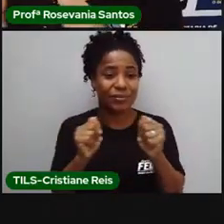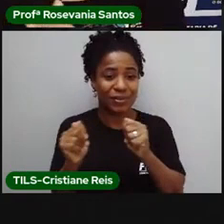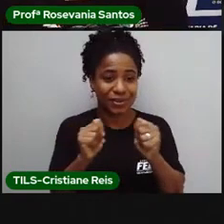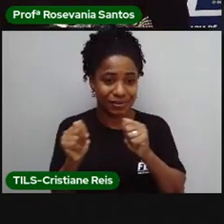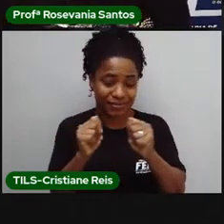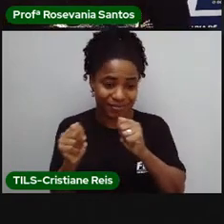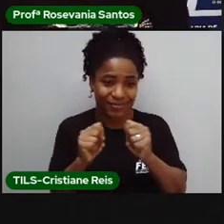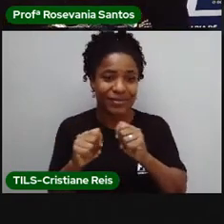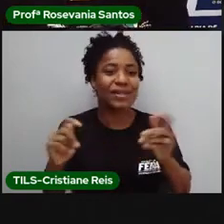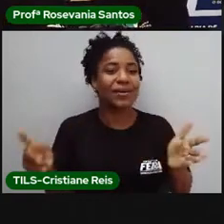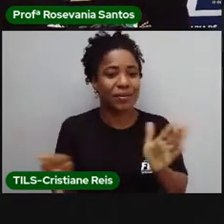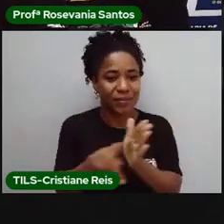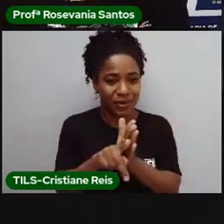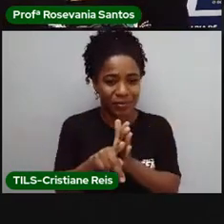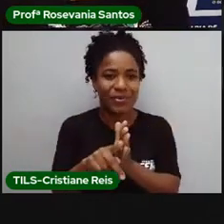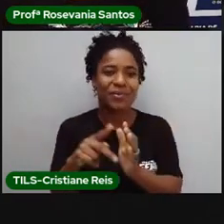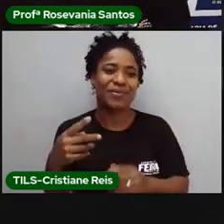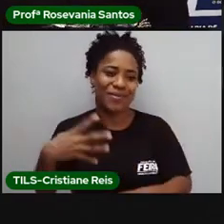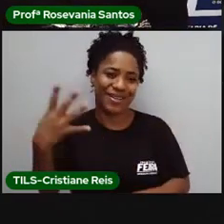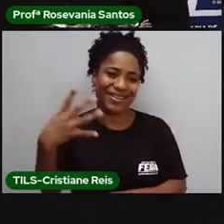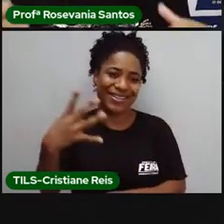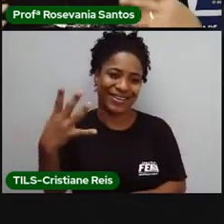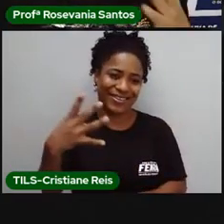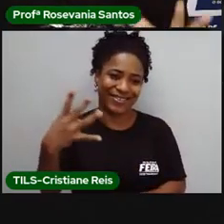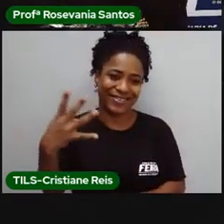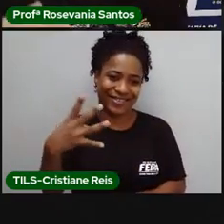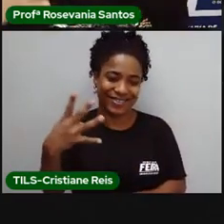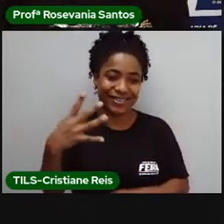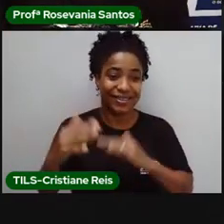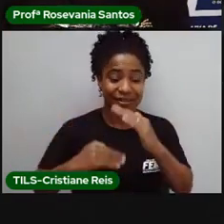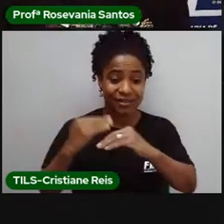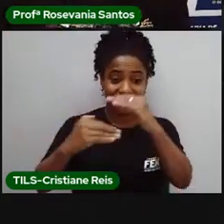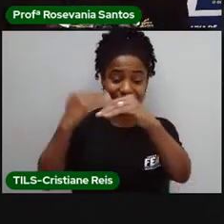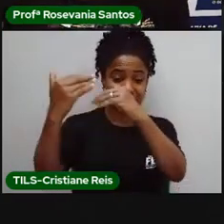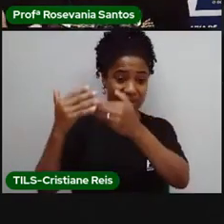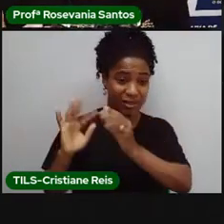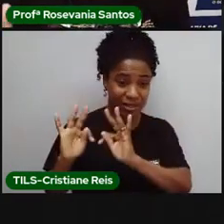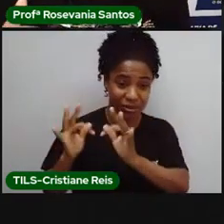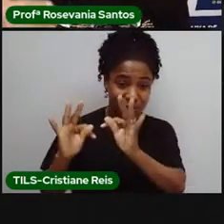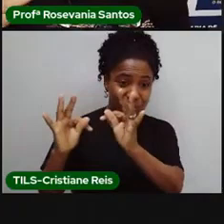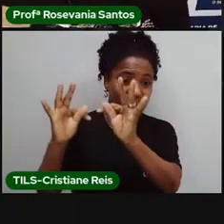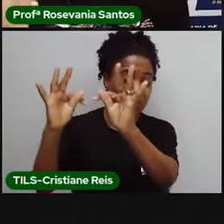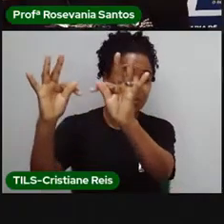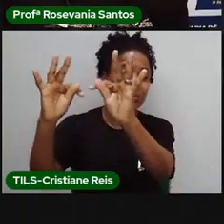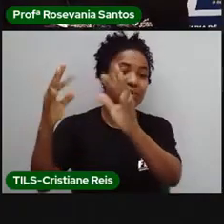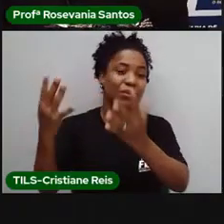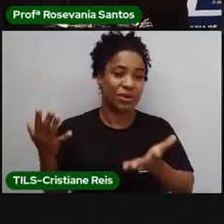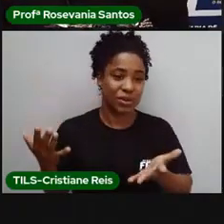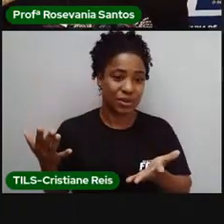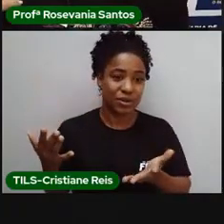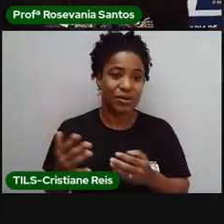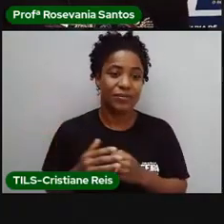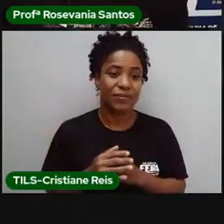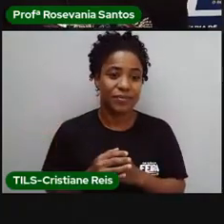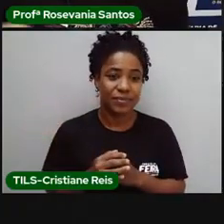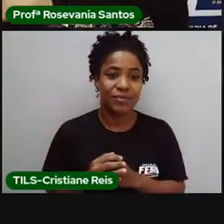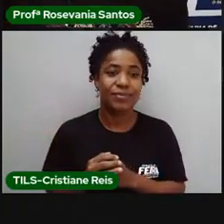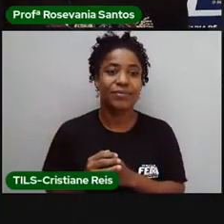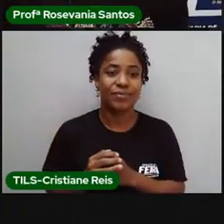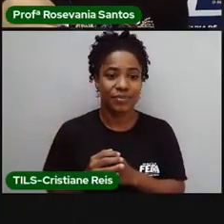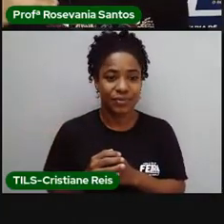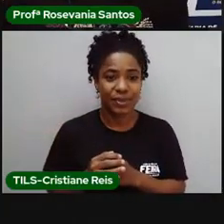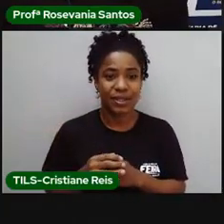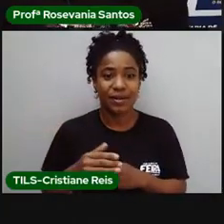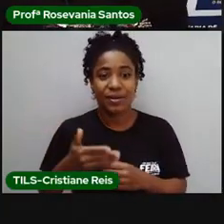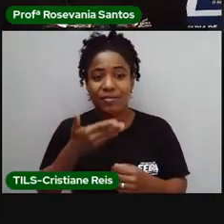entram agora nesse setor paternário aí, né. E esse desenvolvimento tecnológico, né, o melhoramento, né, é do sangue,